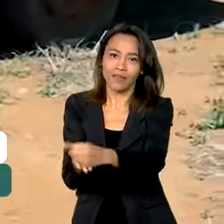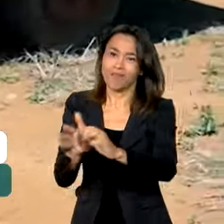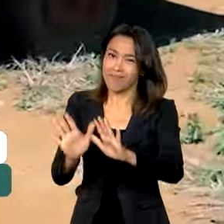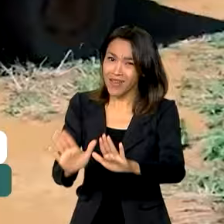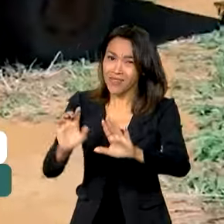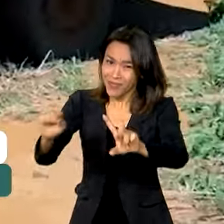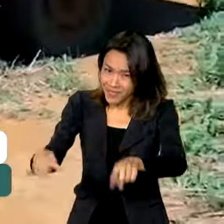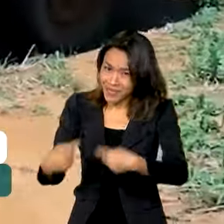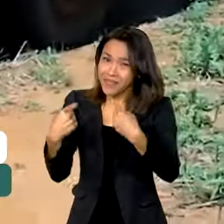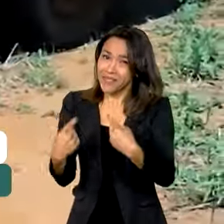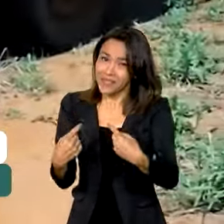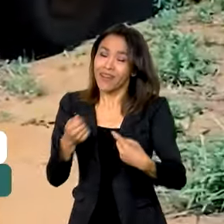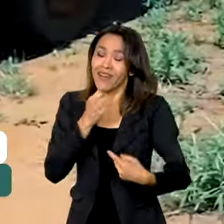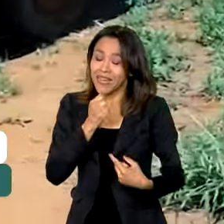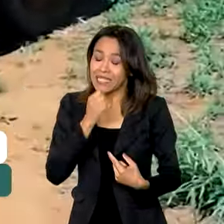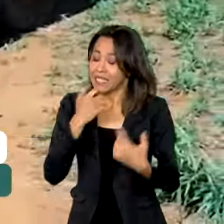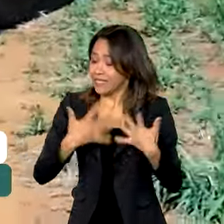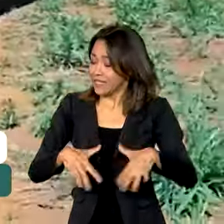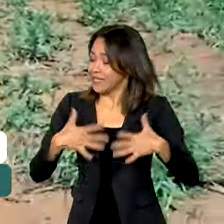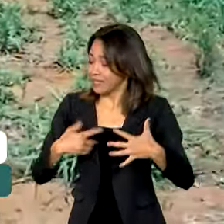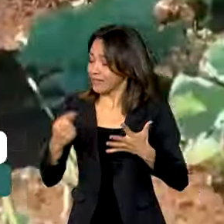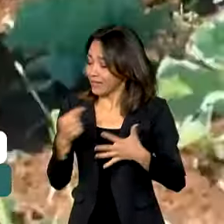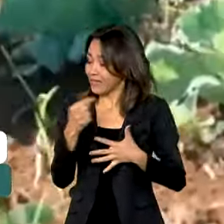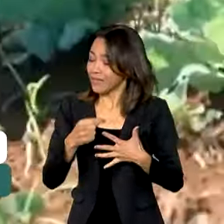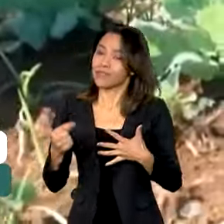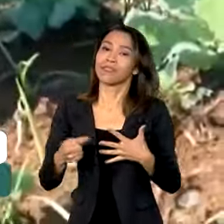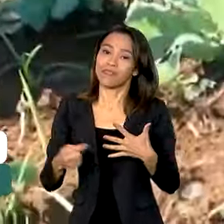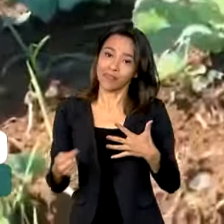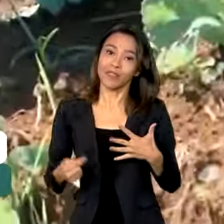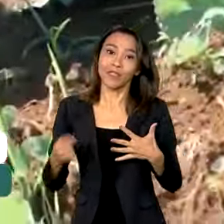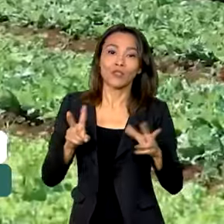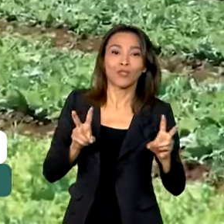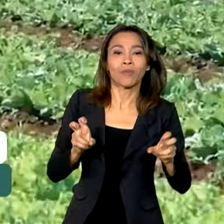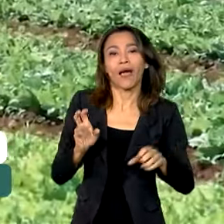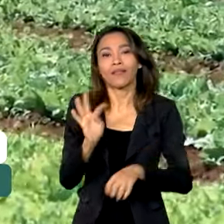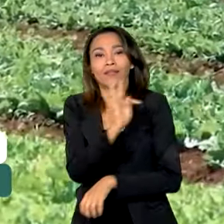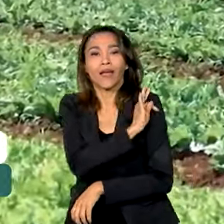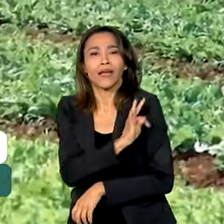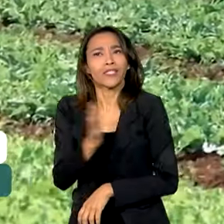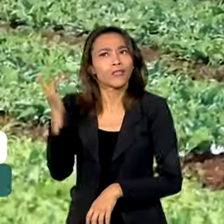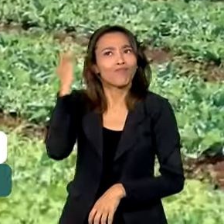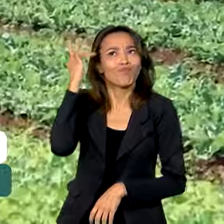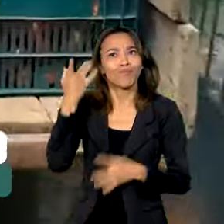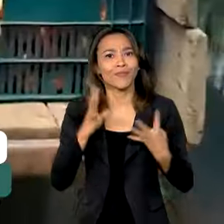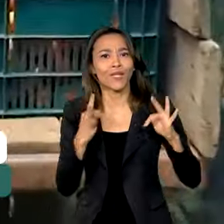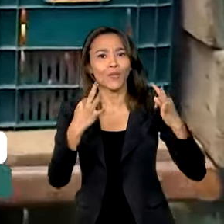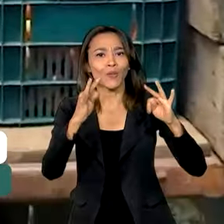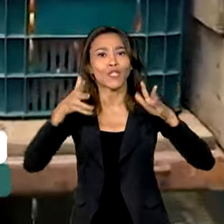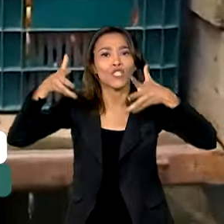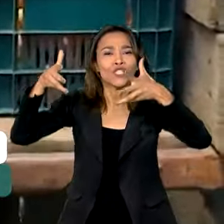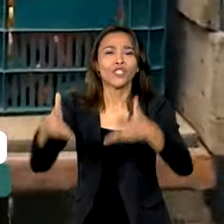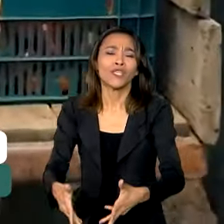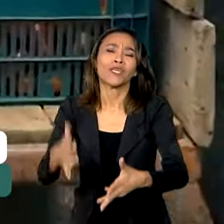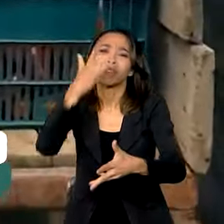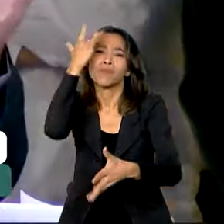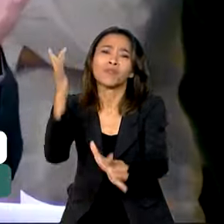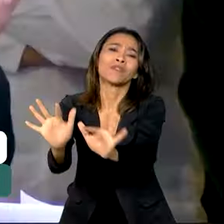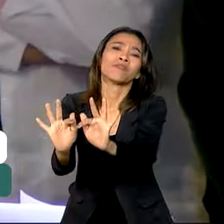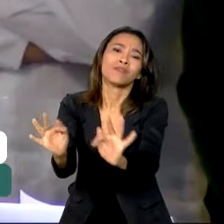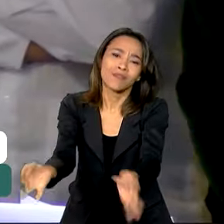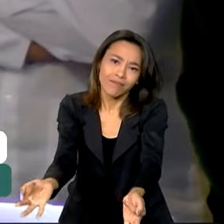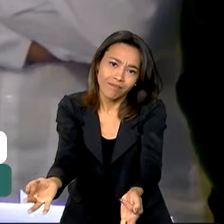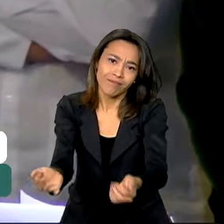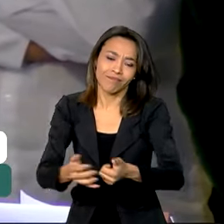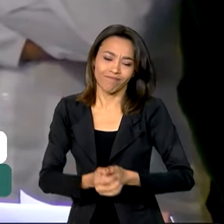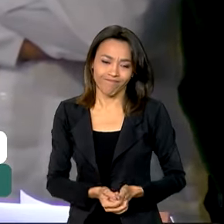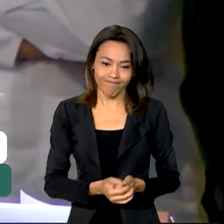desafios ainda são grandes para garantir que técnicas mais modernas cheguem ao pequeno agricultor. Nos